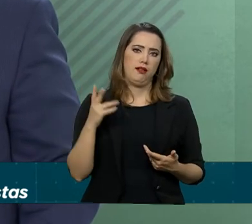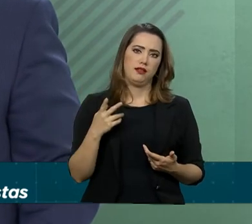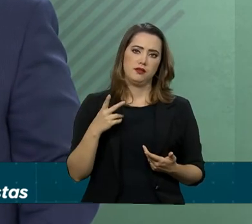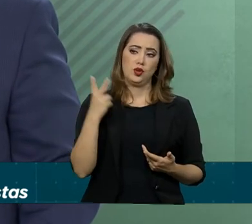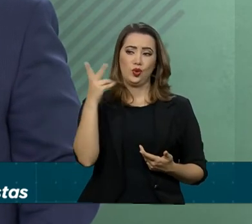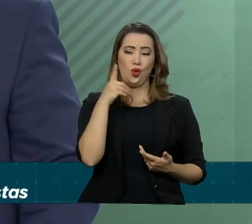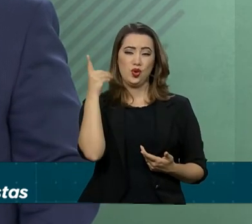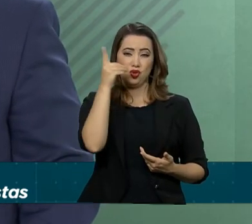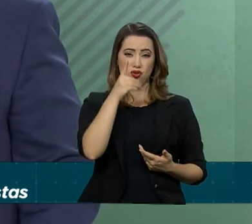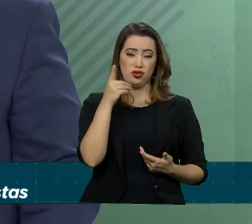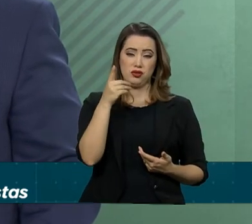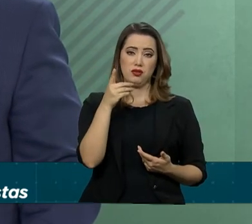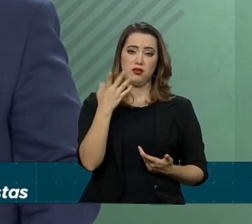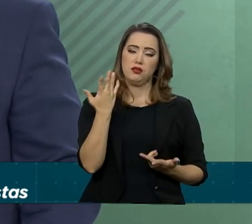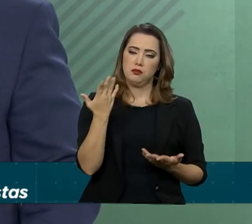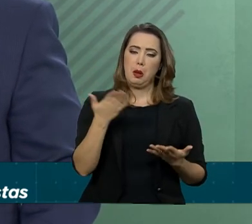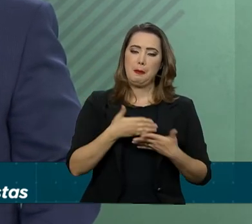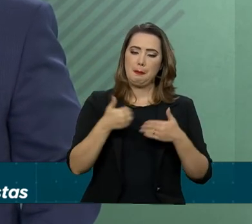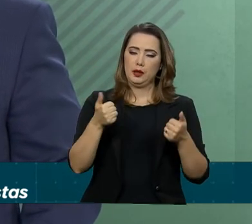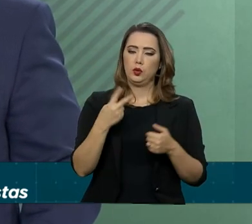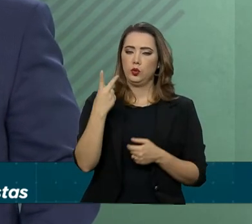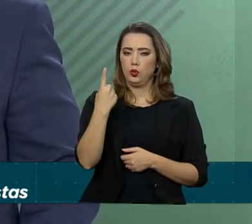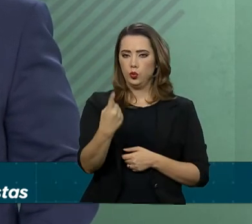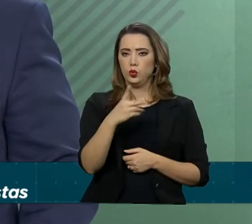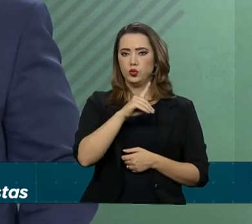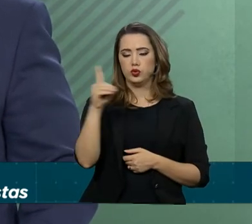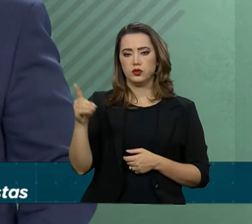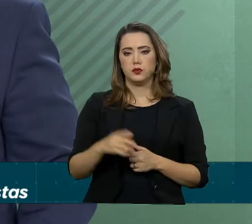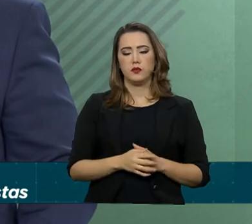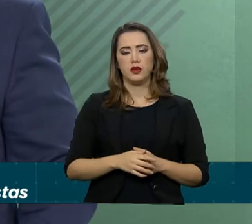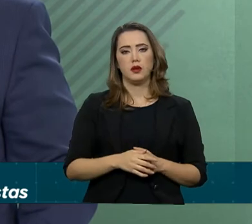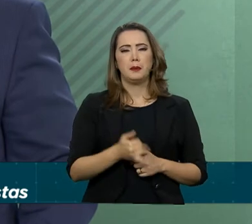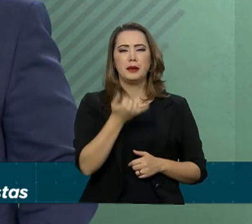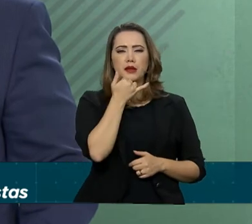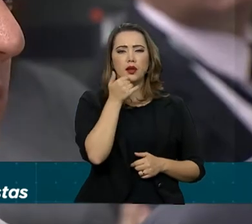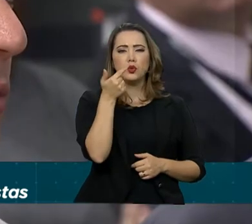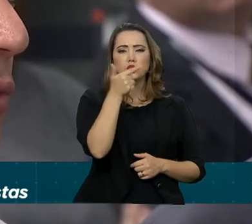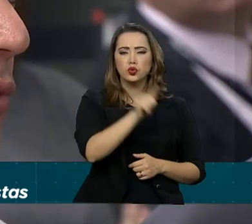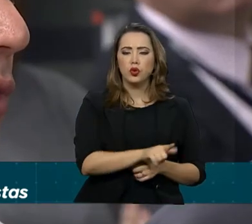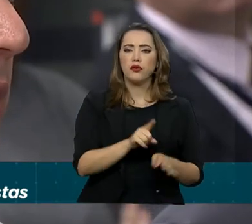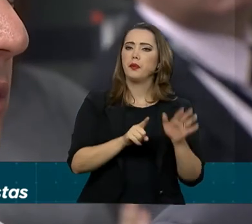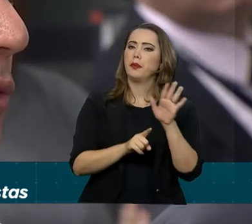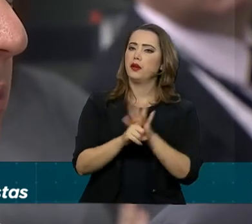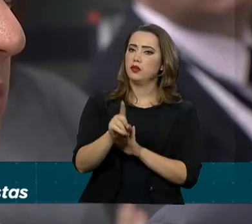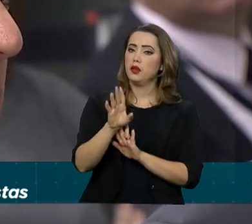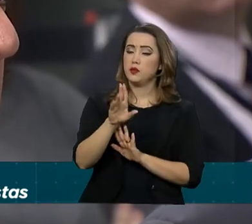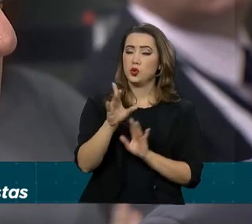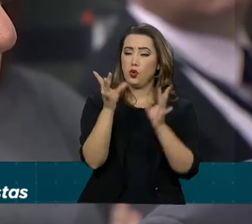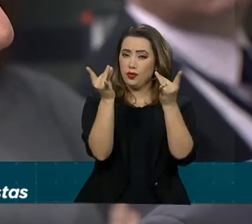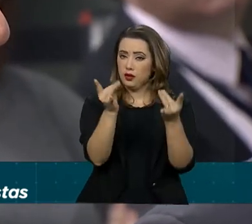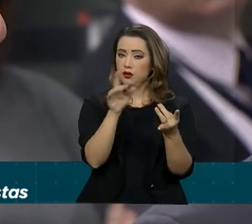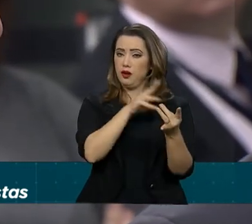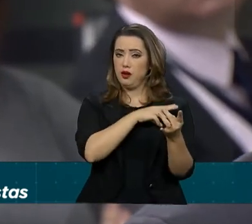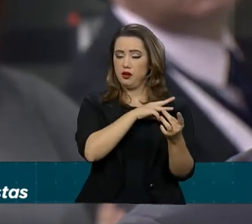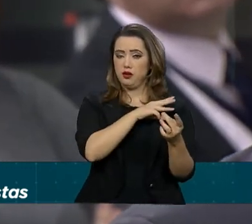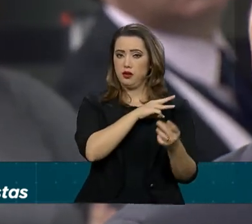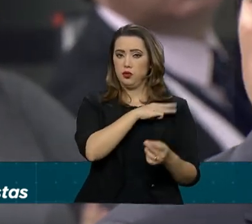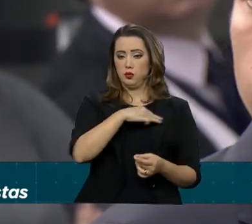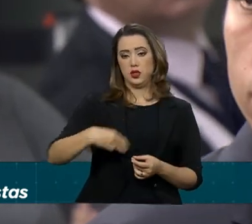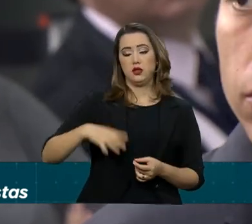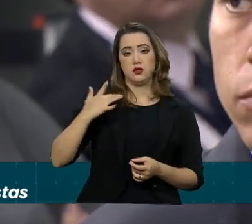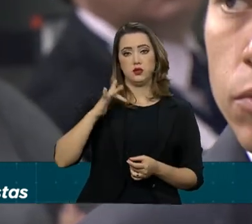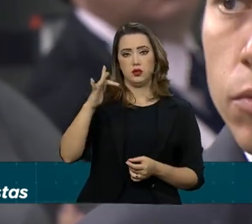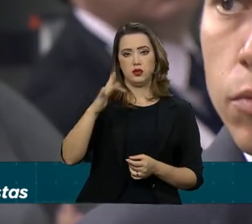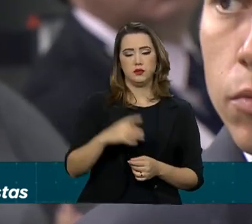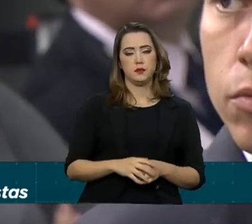as questões administrativas da presidência da República. Desculpa só insistir, só um detalhe sobre a questão do Onyx com o presidente, porque no